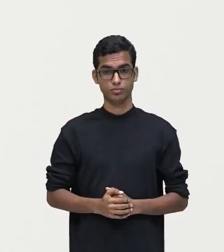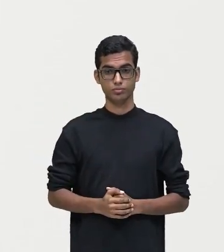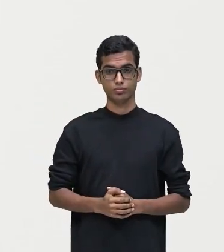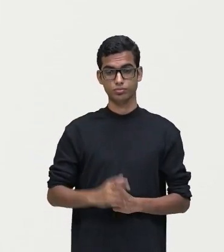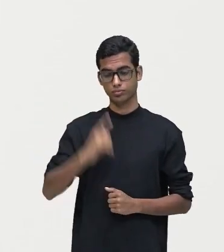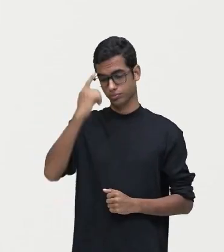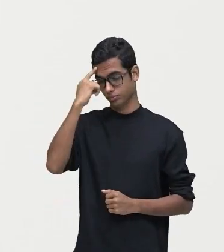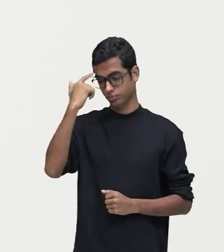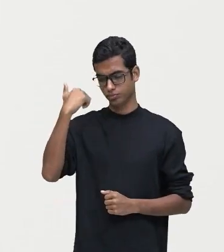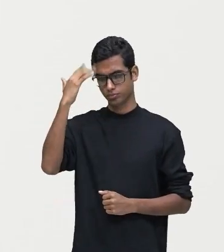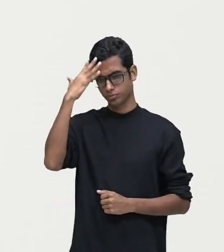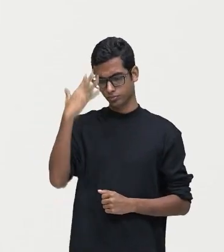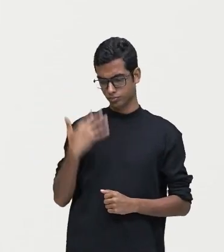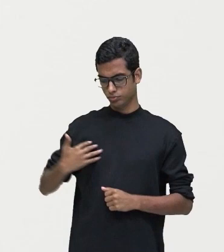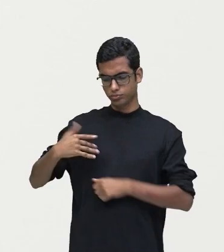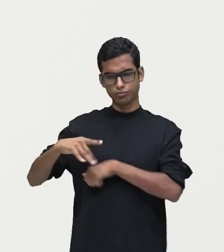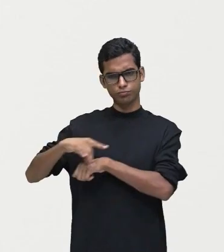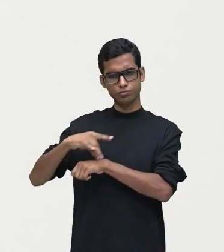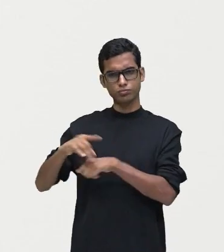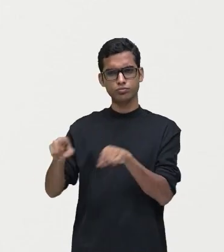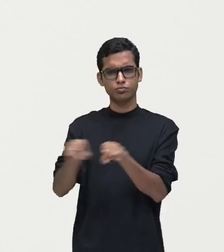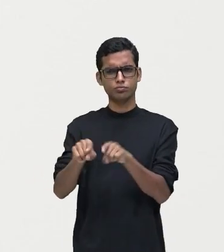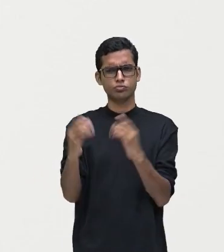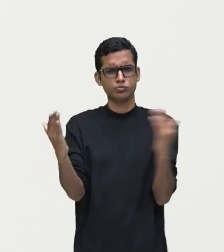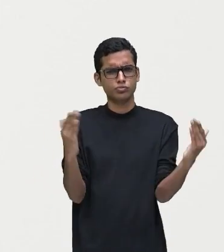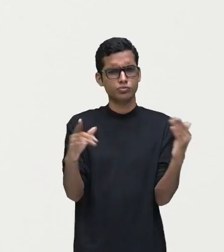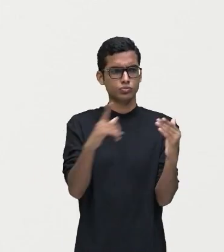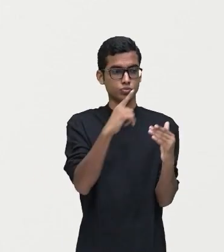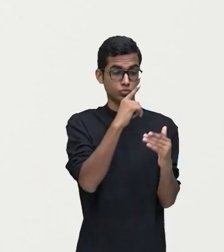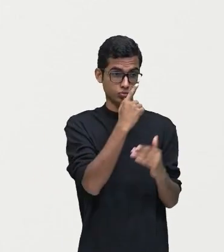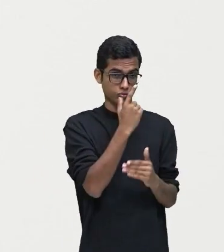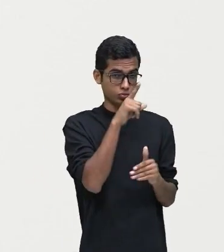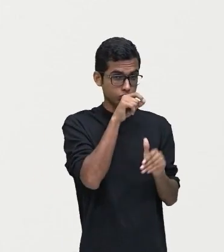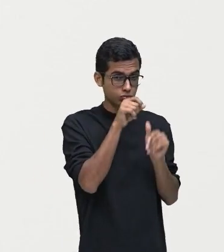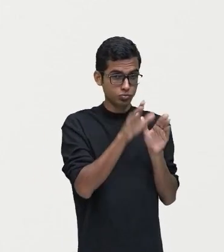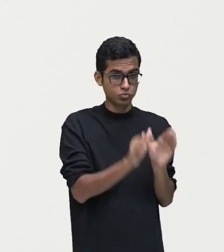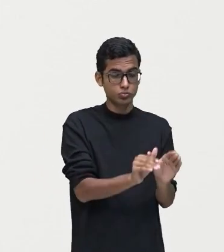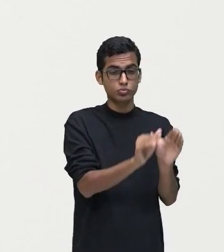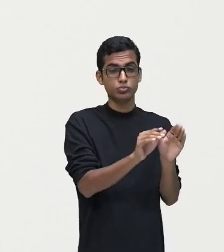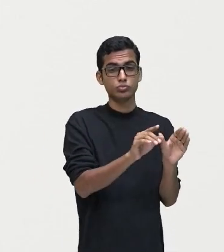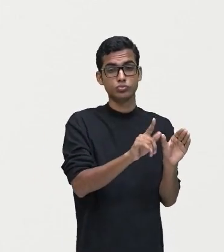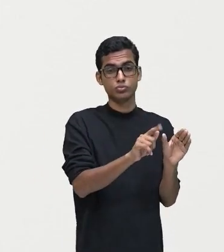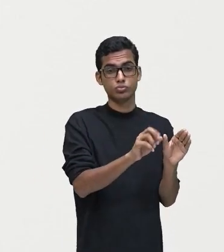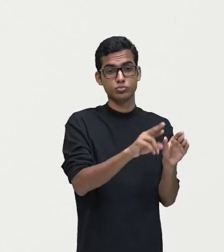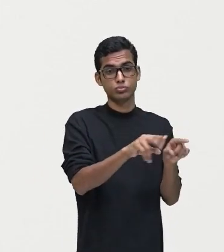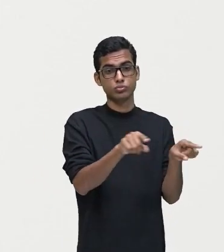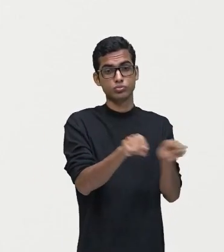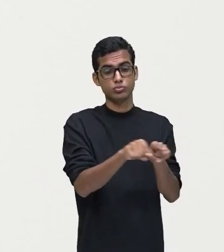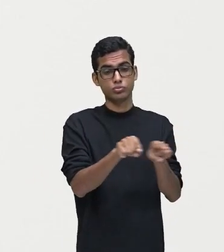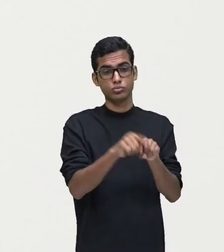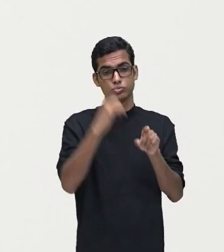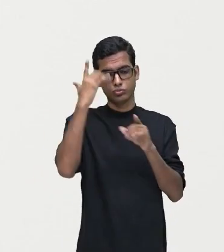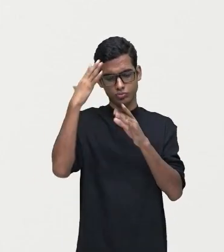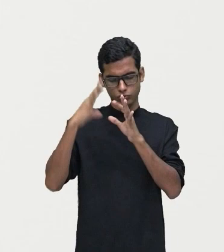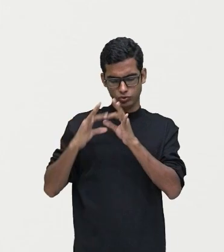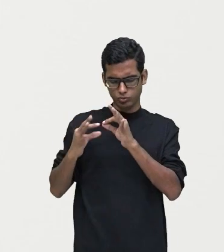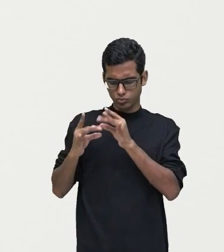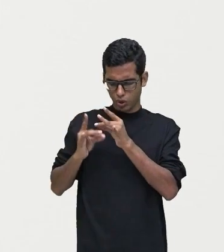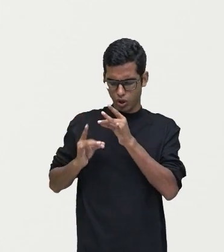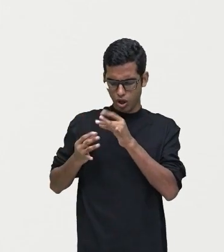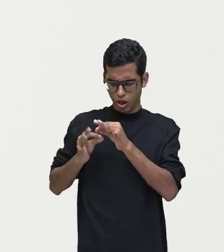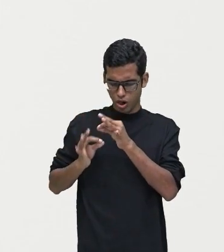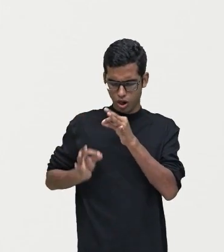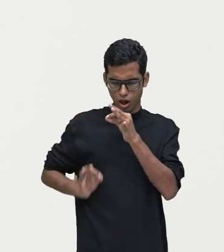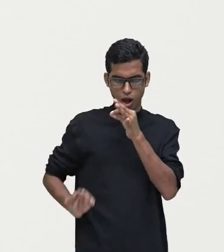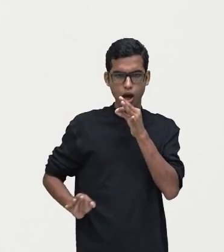graúna, olha só, e mais longos que seu talhe de palmeira. Então observem que